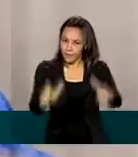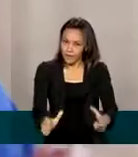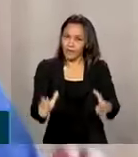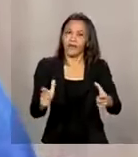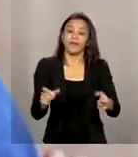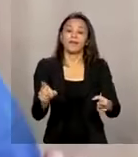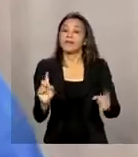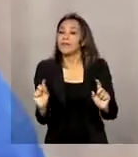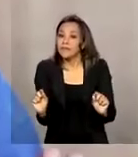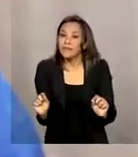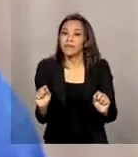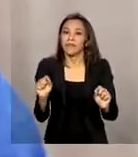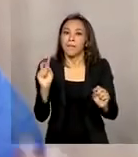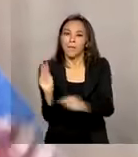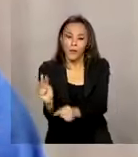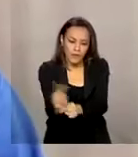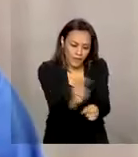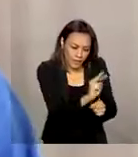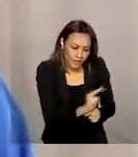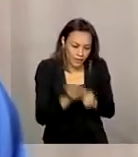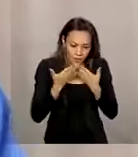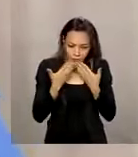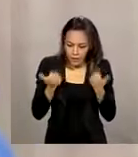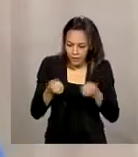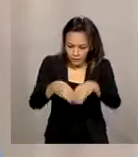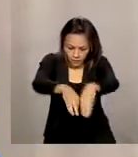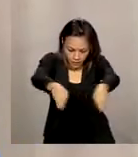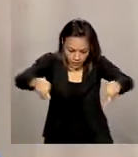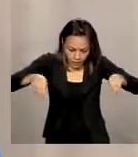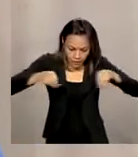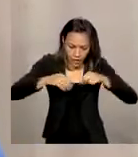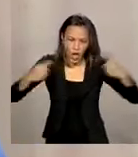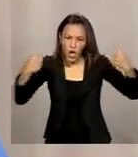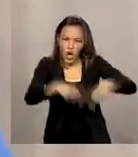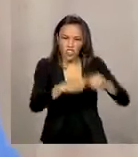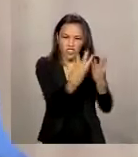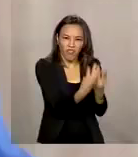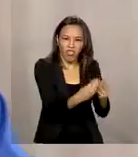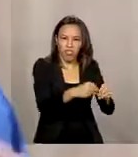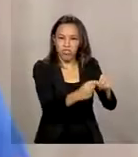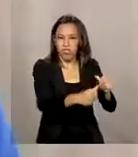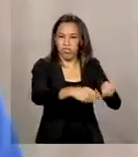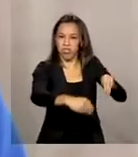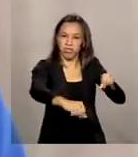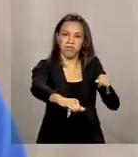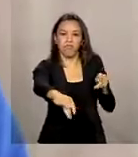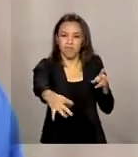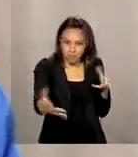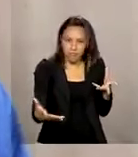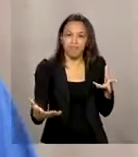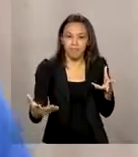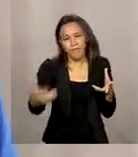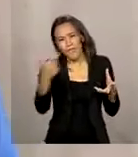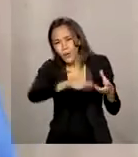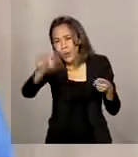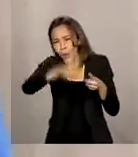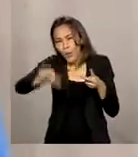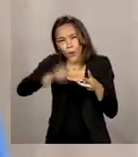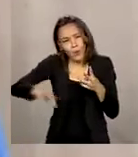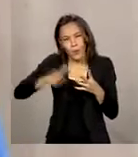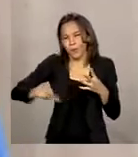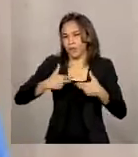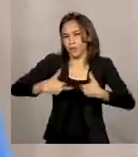fazendo assim uma proteção melhor do solo, contra a erosão, enfim, contra as situações e adversidades que nós